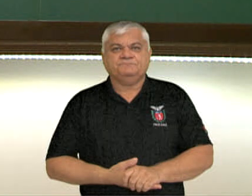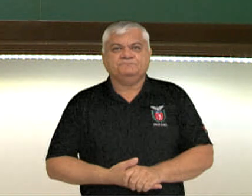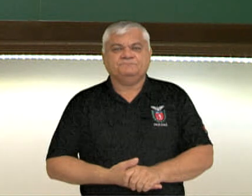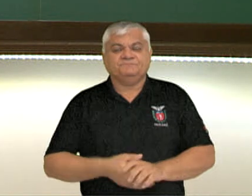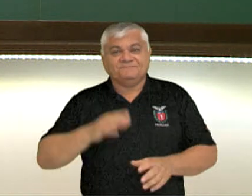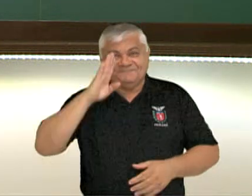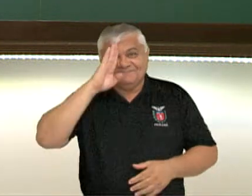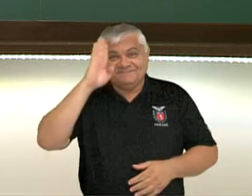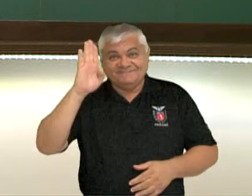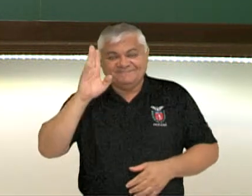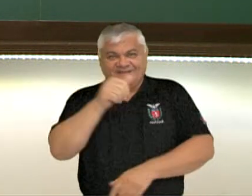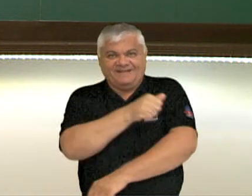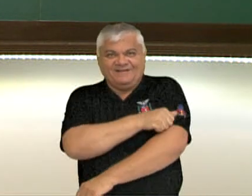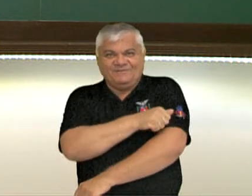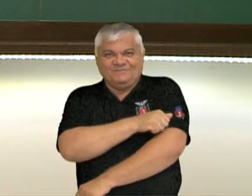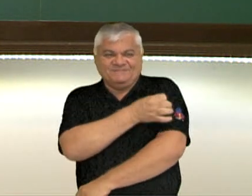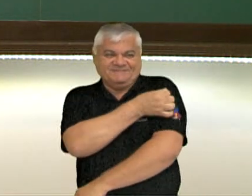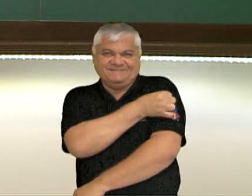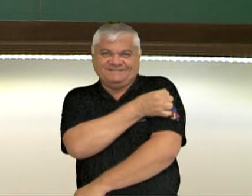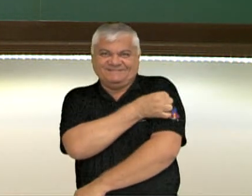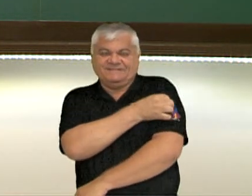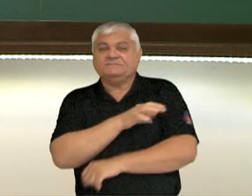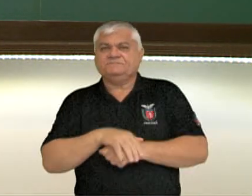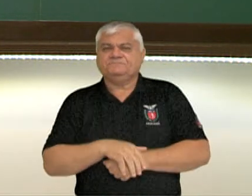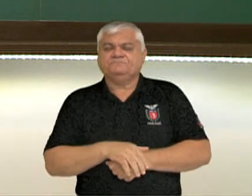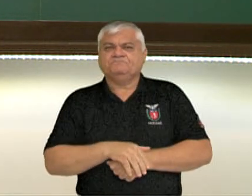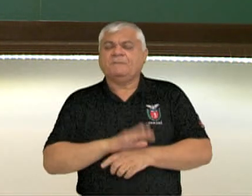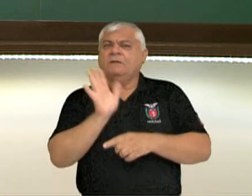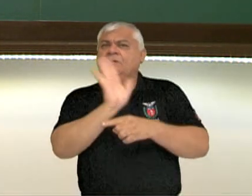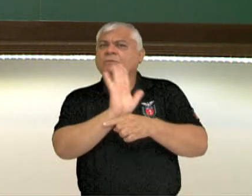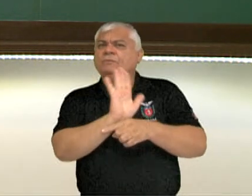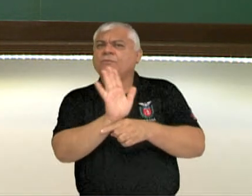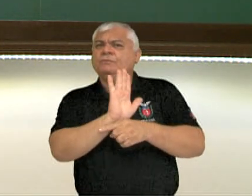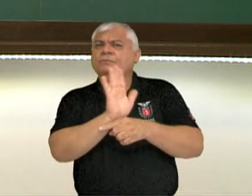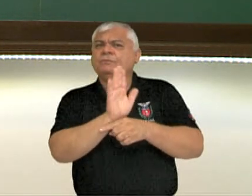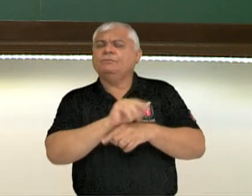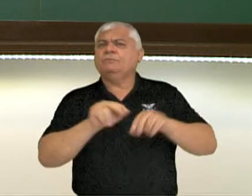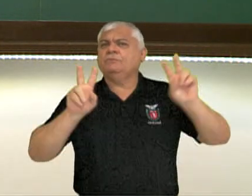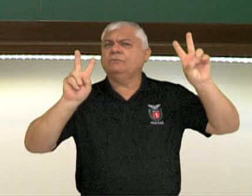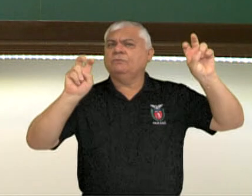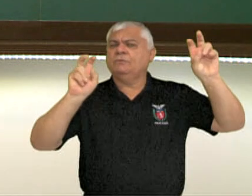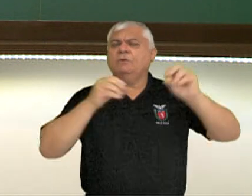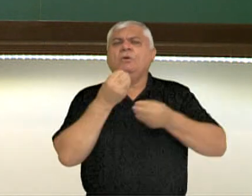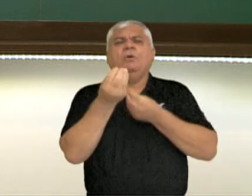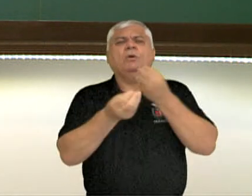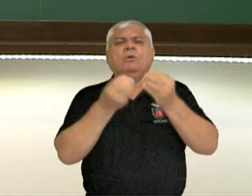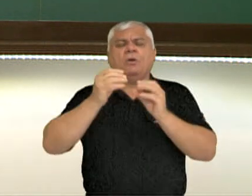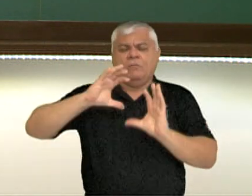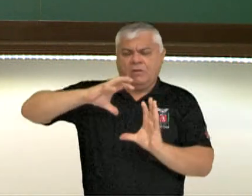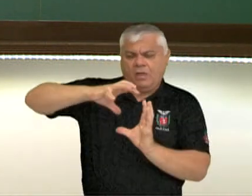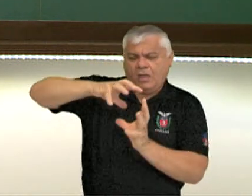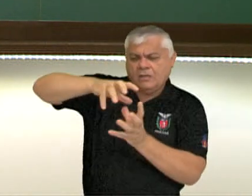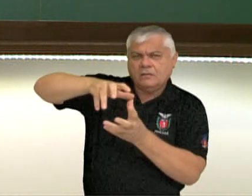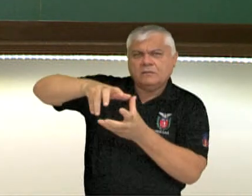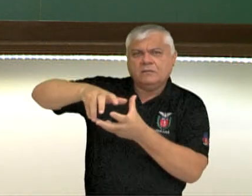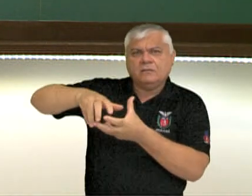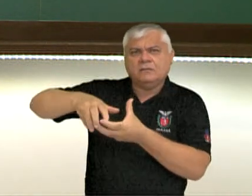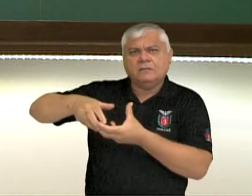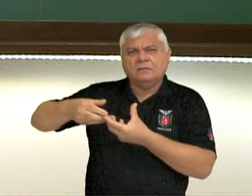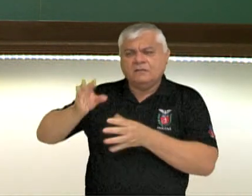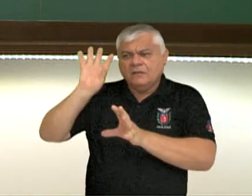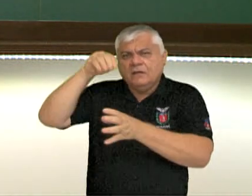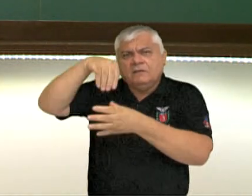Olá estudantes do sexto ano, neste vídeo vamos falar sobre como se formou a terra a partir da sua estrutura